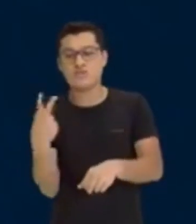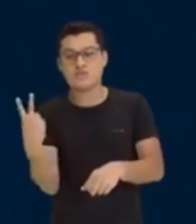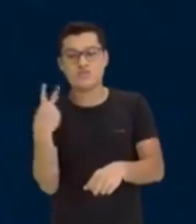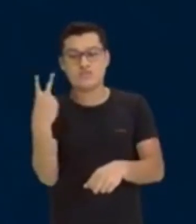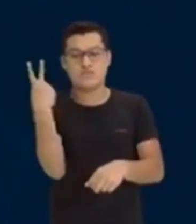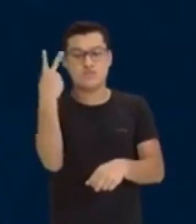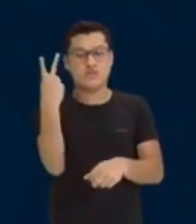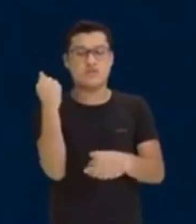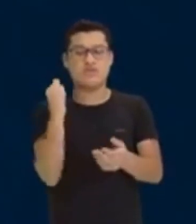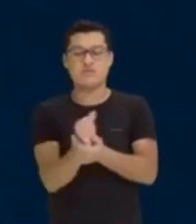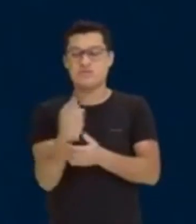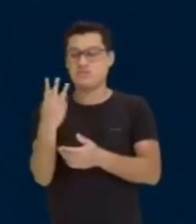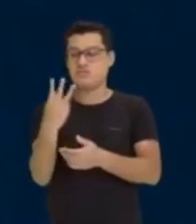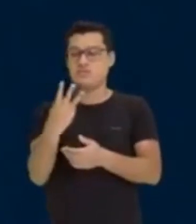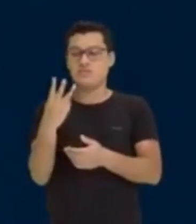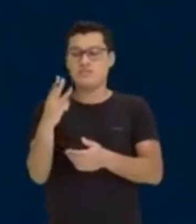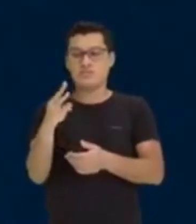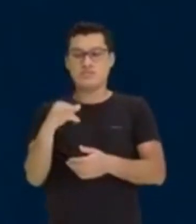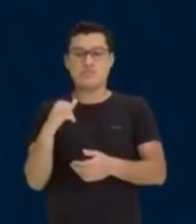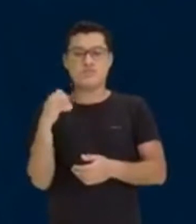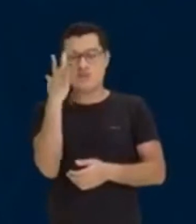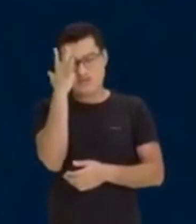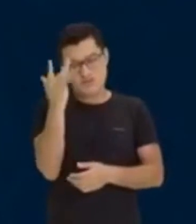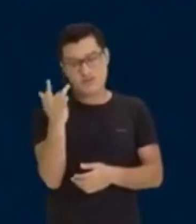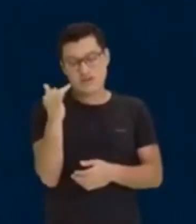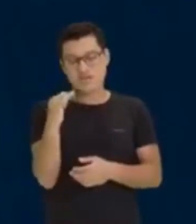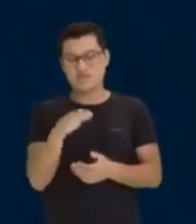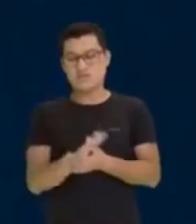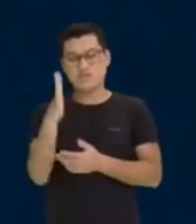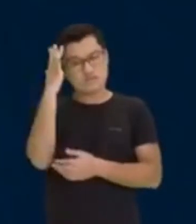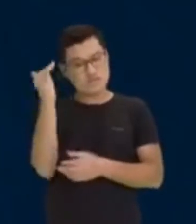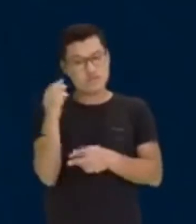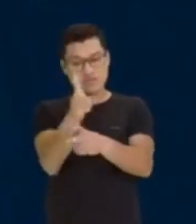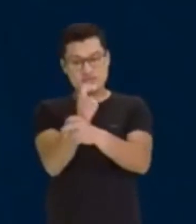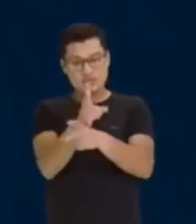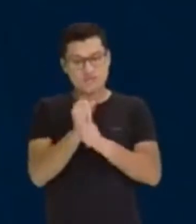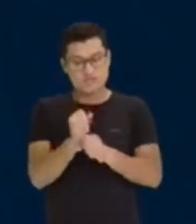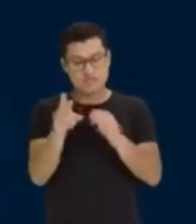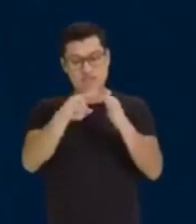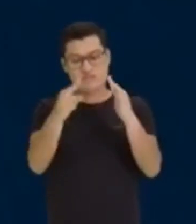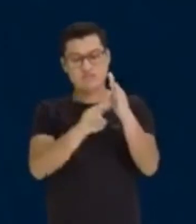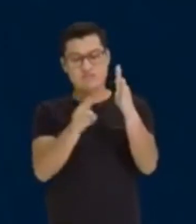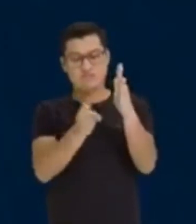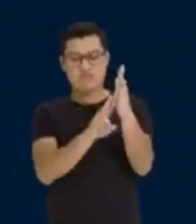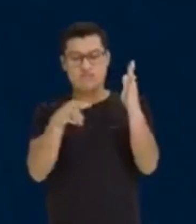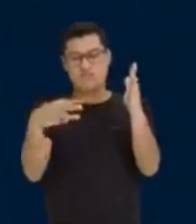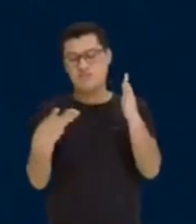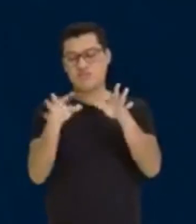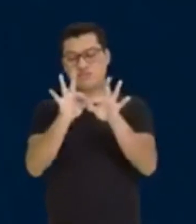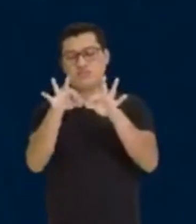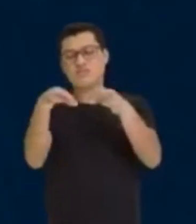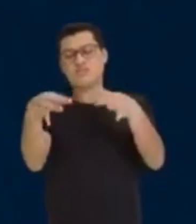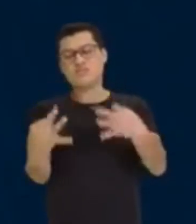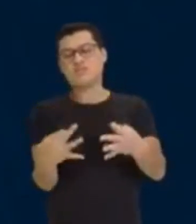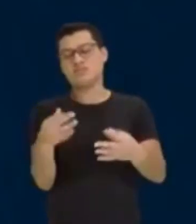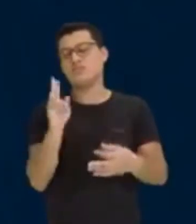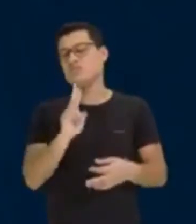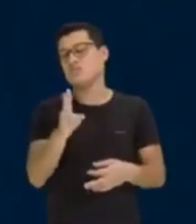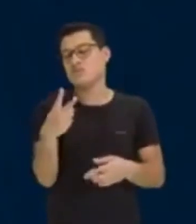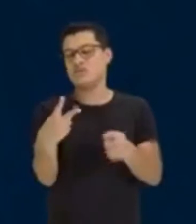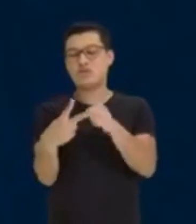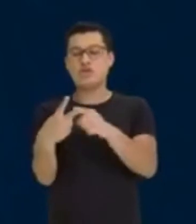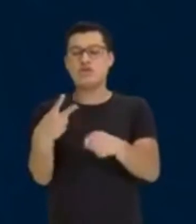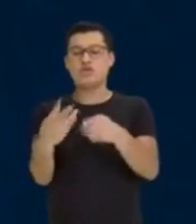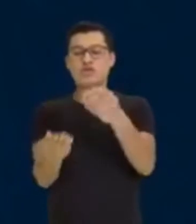tu tens 3 valores, o quarto é fácil de descobrir. E sempre lembrando que a regra de 3 simples, você vai envolver sempre duas